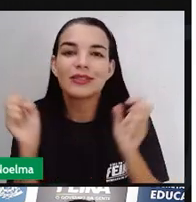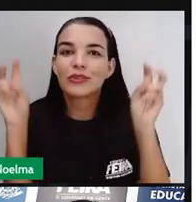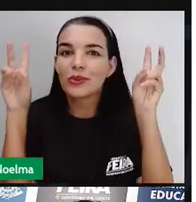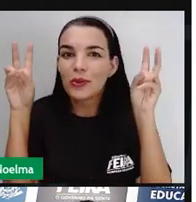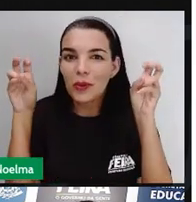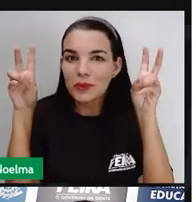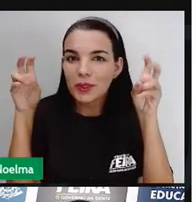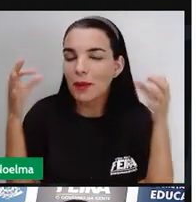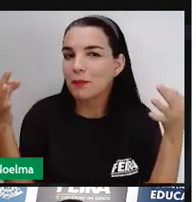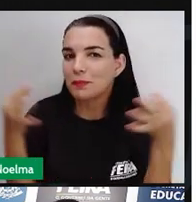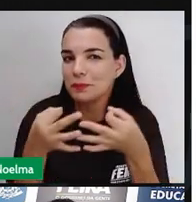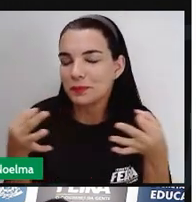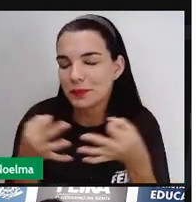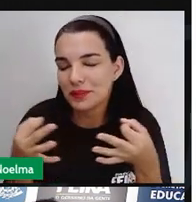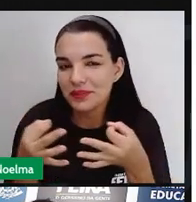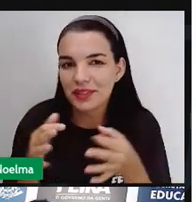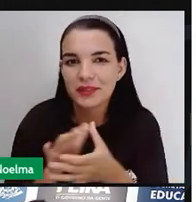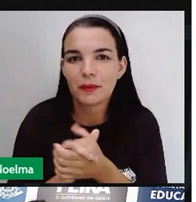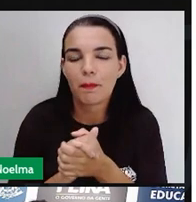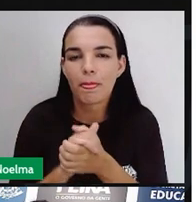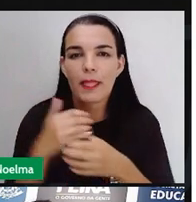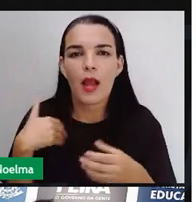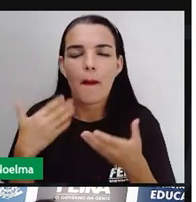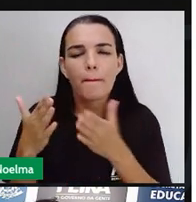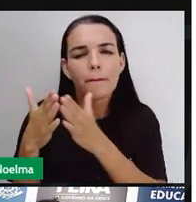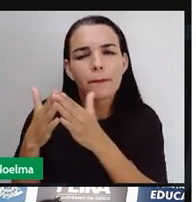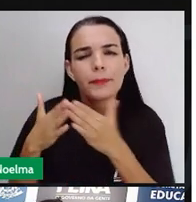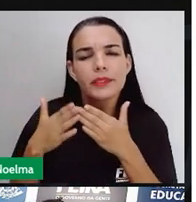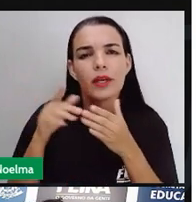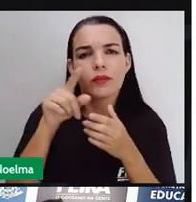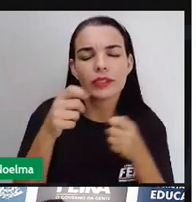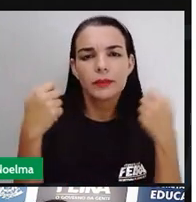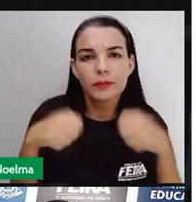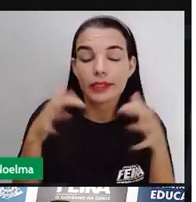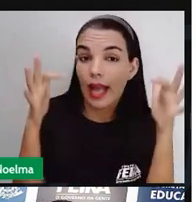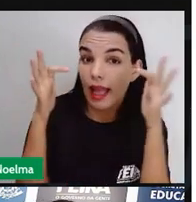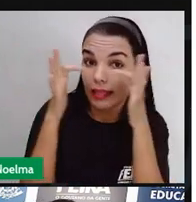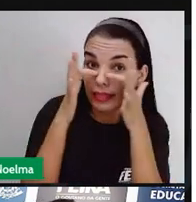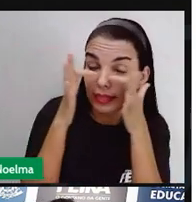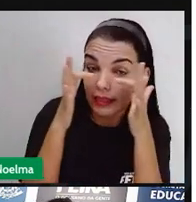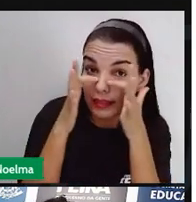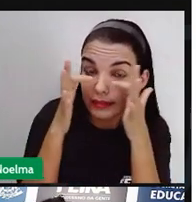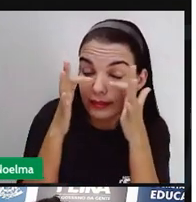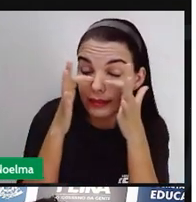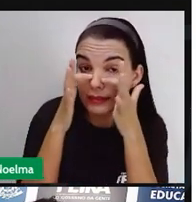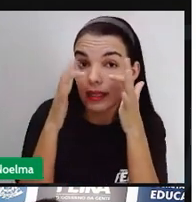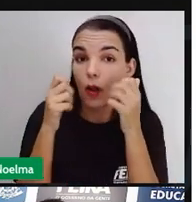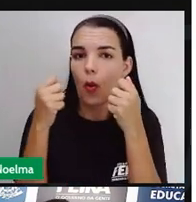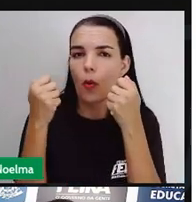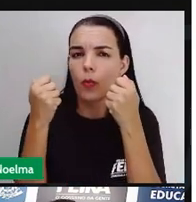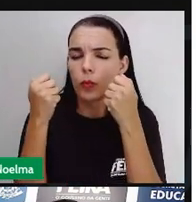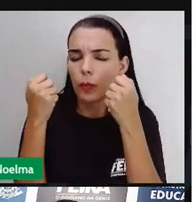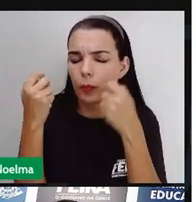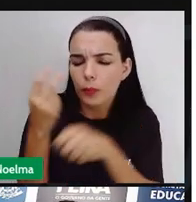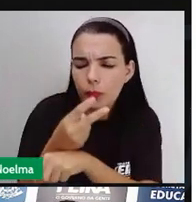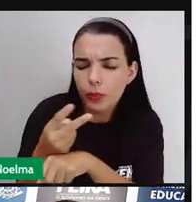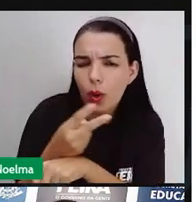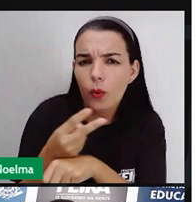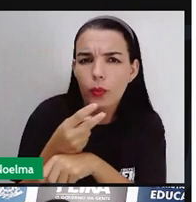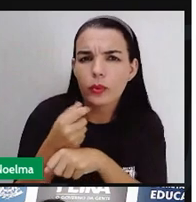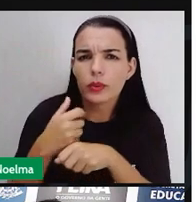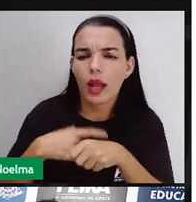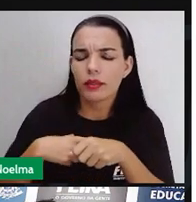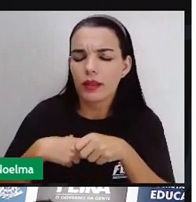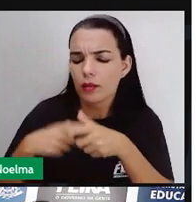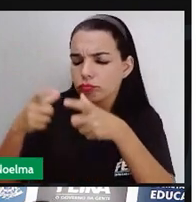uma vez aqui, peço a vocês que tenham bastante atenção, procurem ficar em um ambiente mais